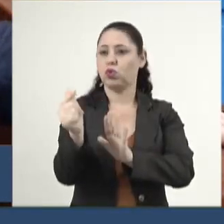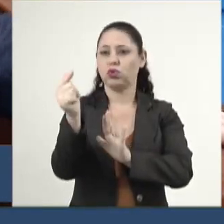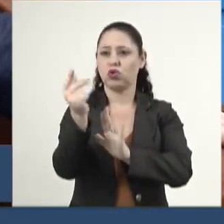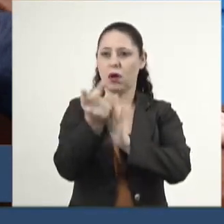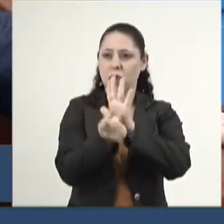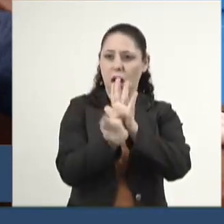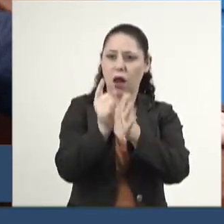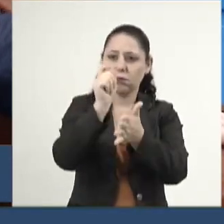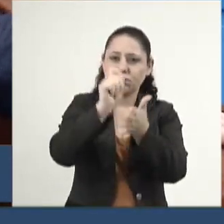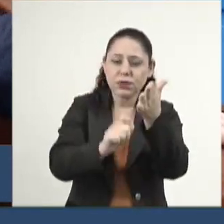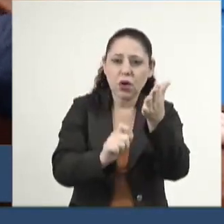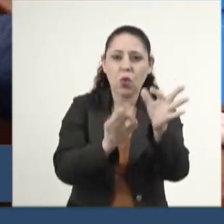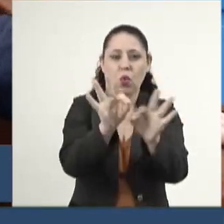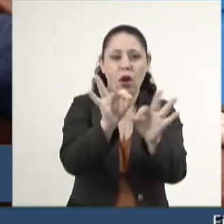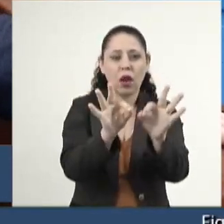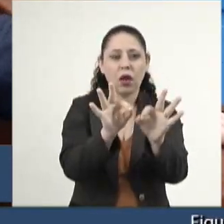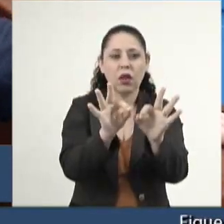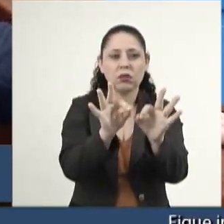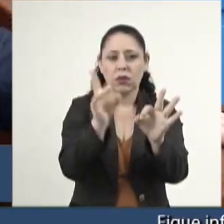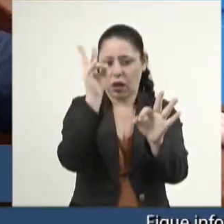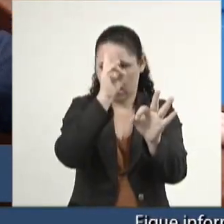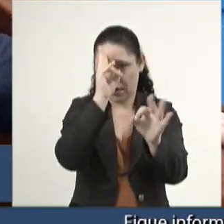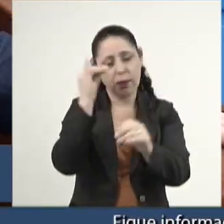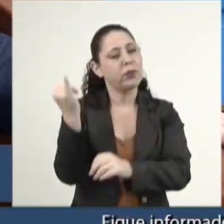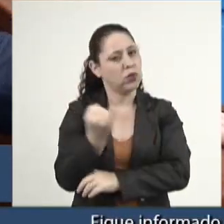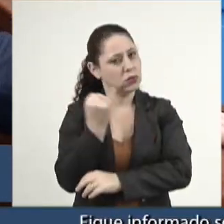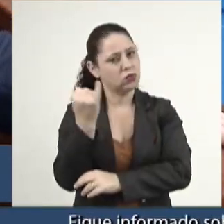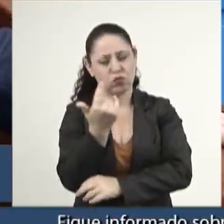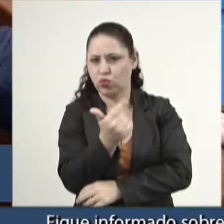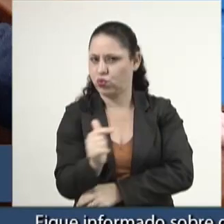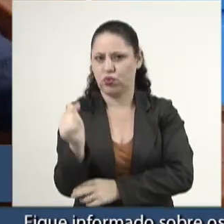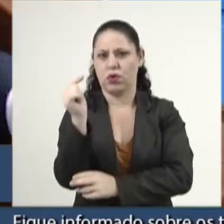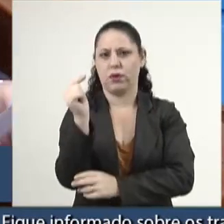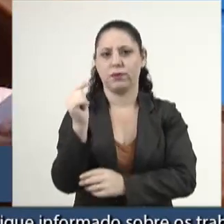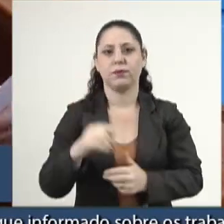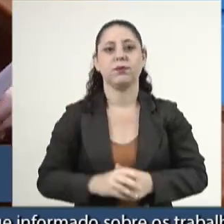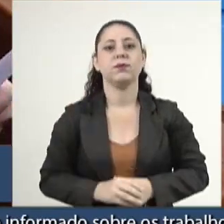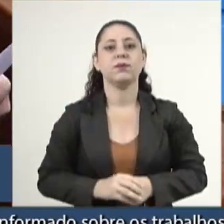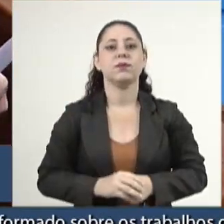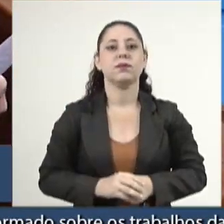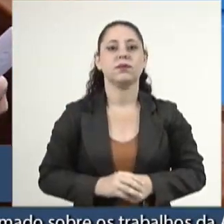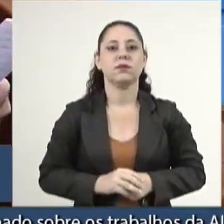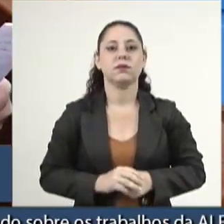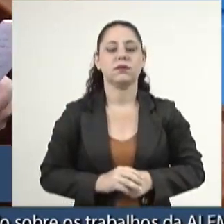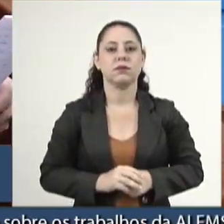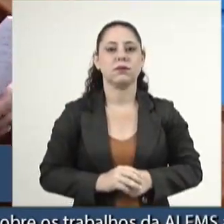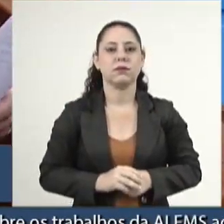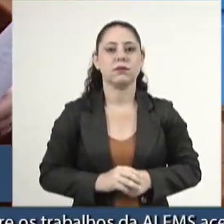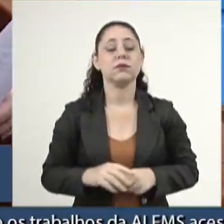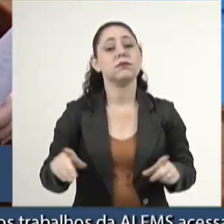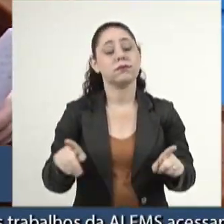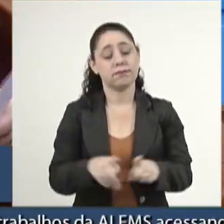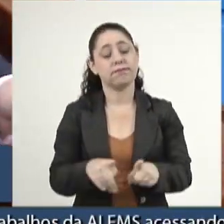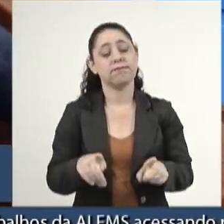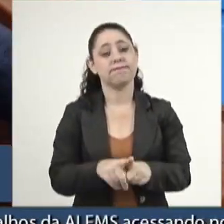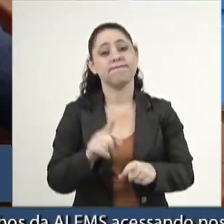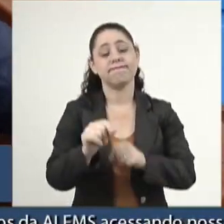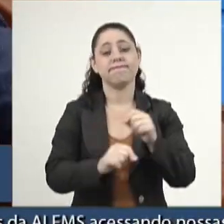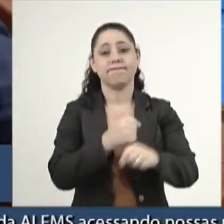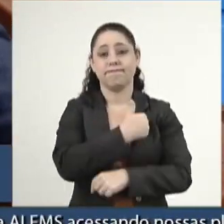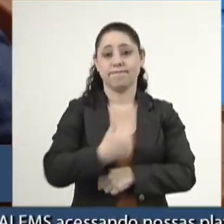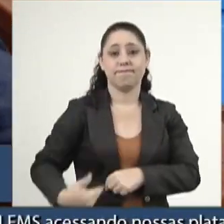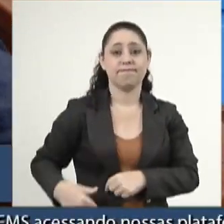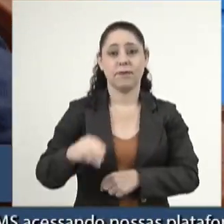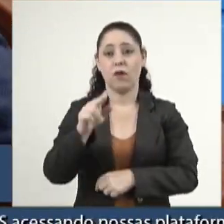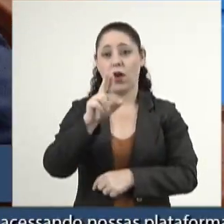previsto. Importante lembrar isso, não tinha orçamento previsto. E também o governo